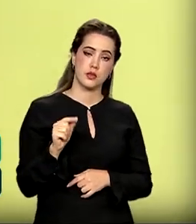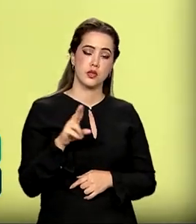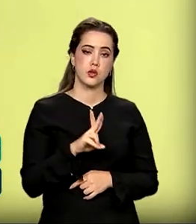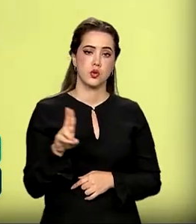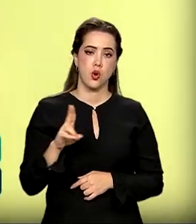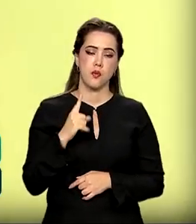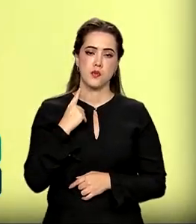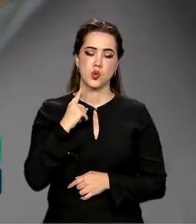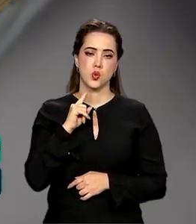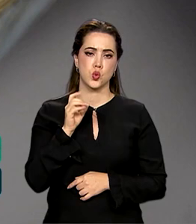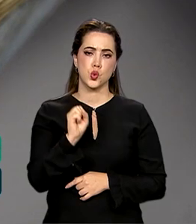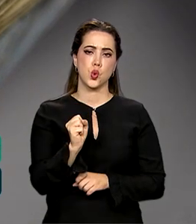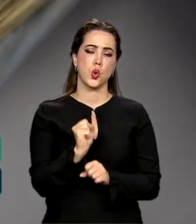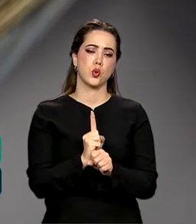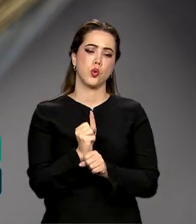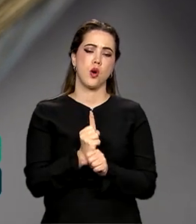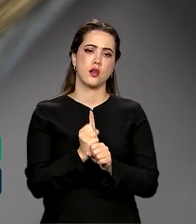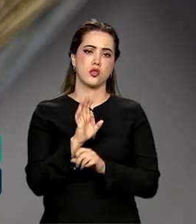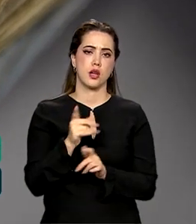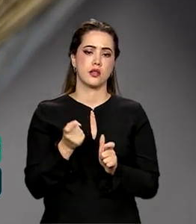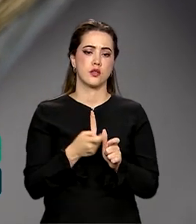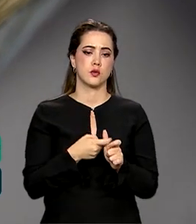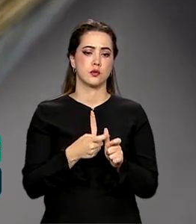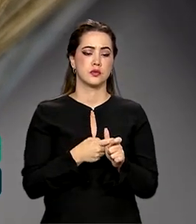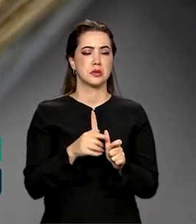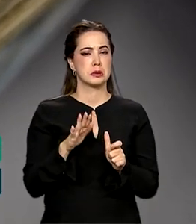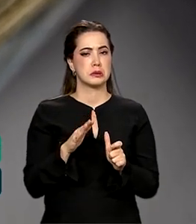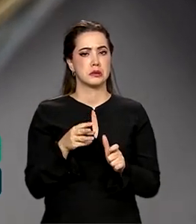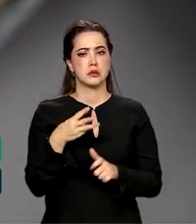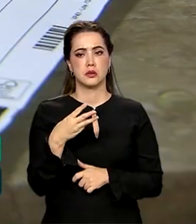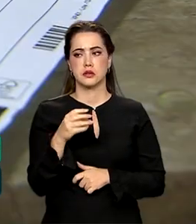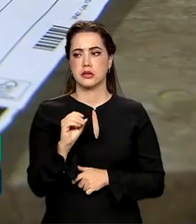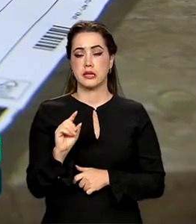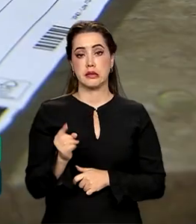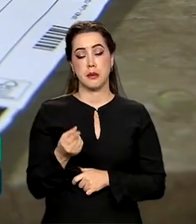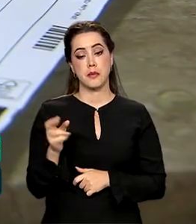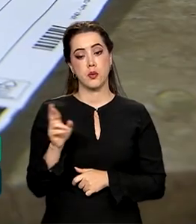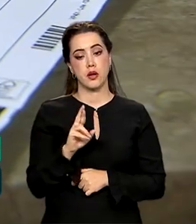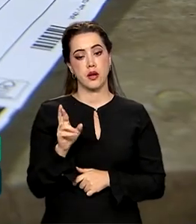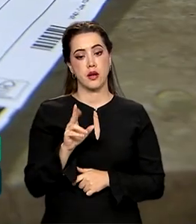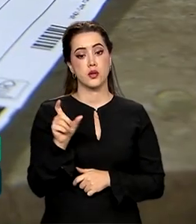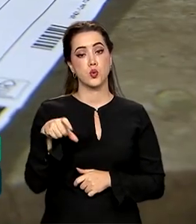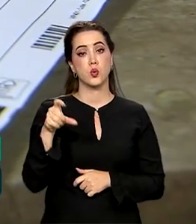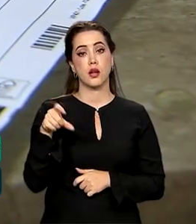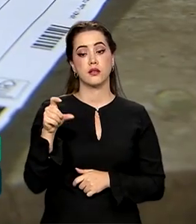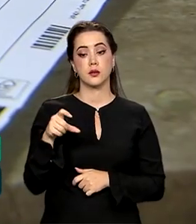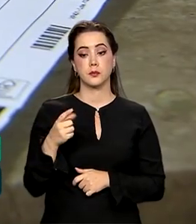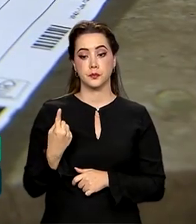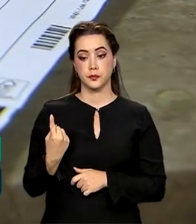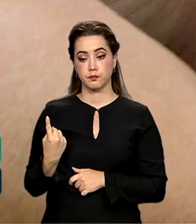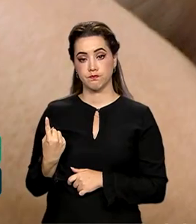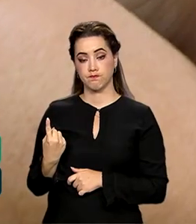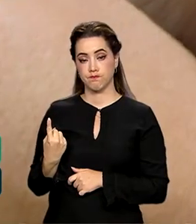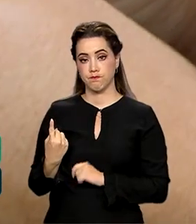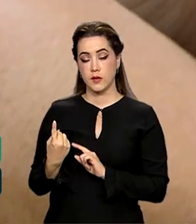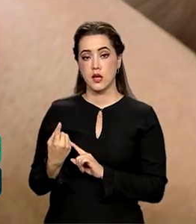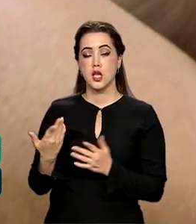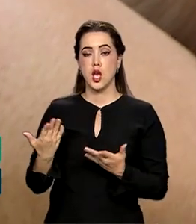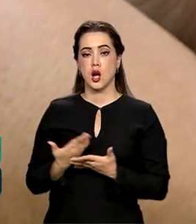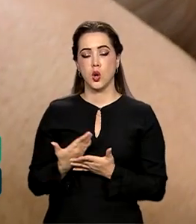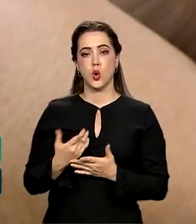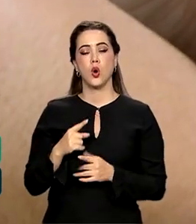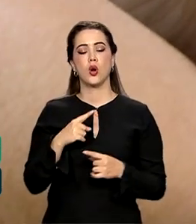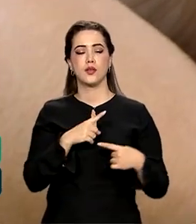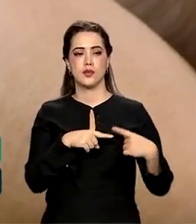sujo há 8 anos. Ela tem uma dívida de cerca de 30 mil reais com cartão de crédito. E o Desenrola é